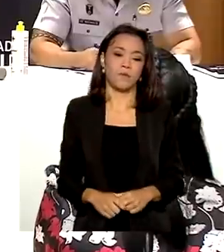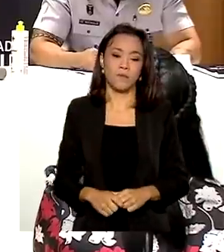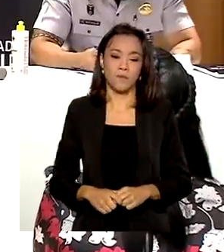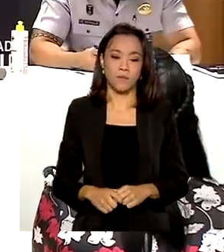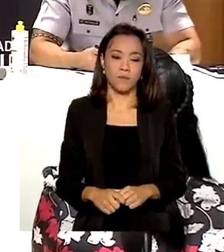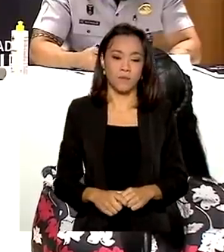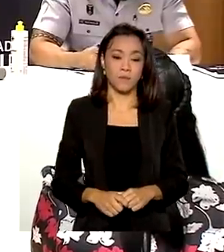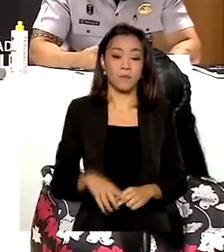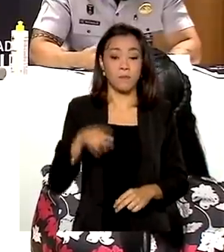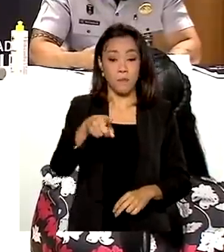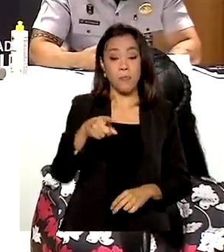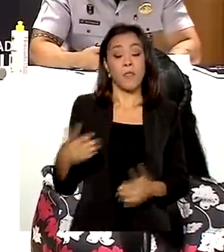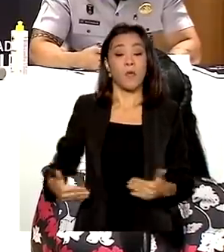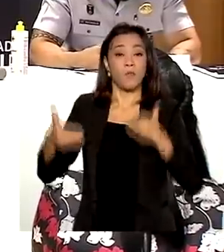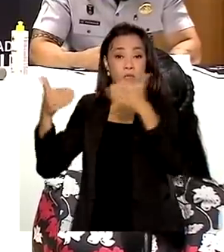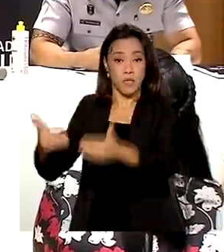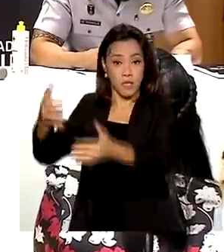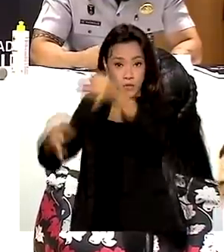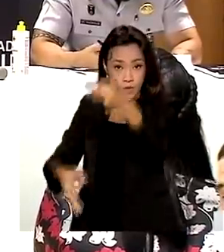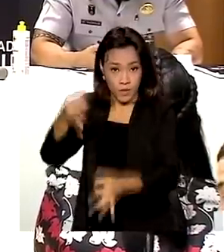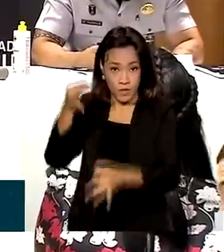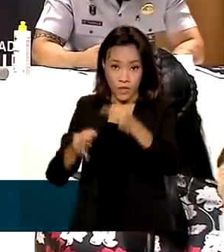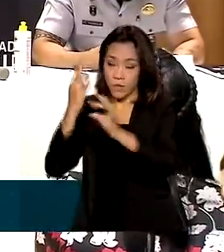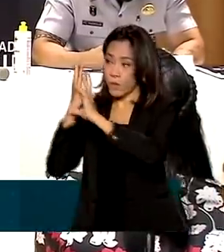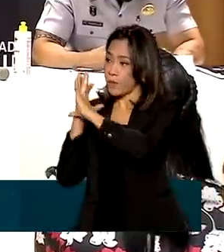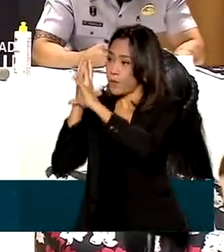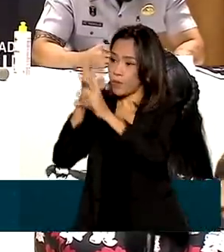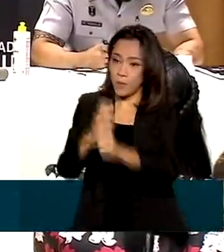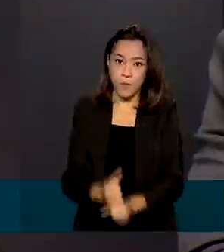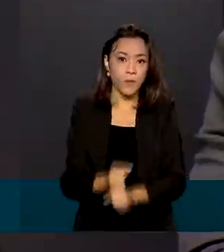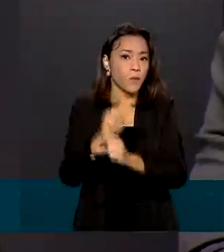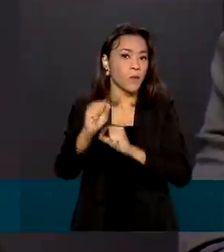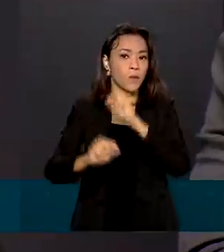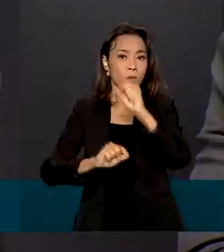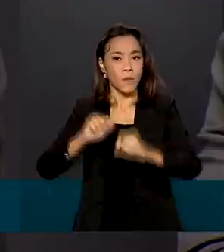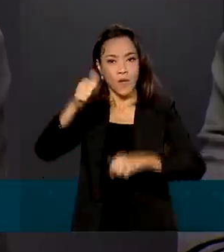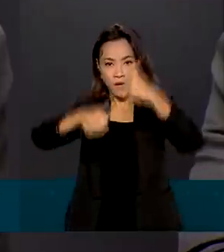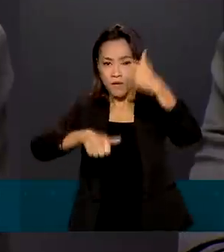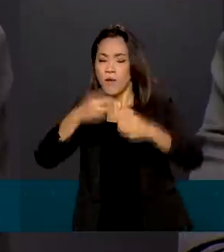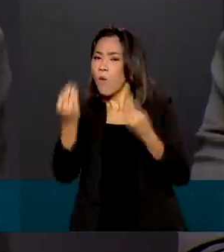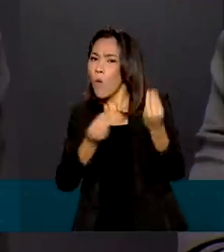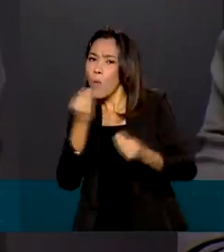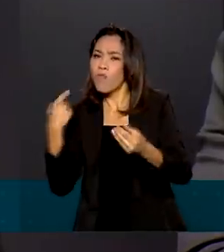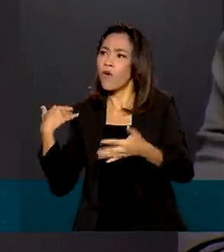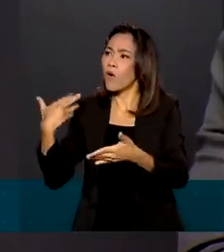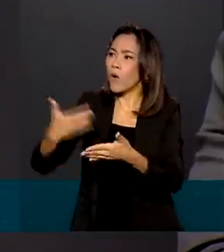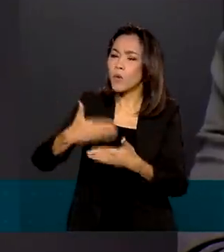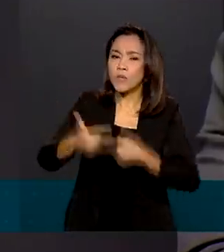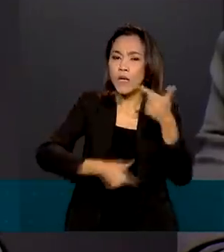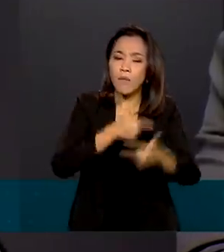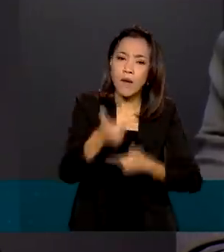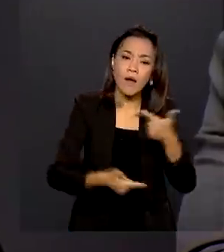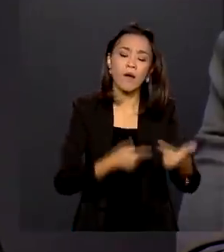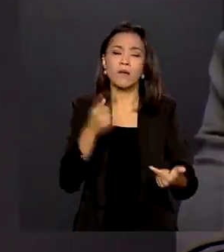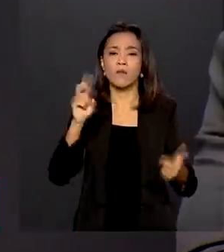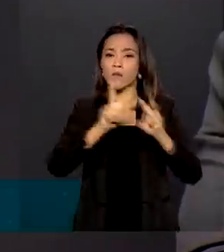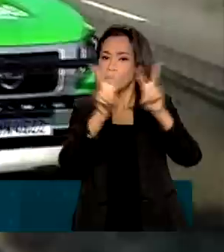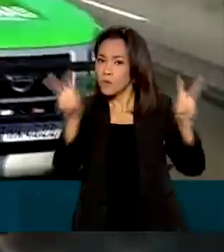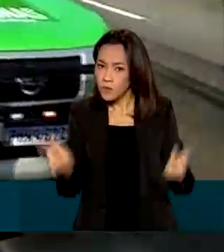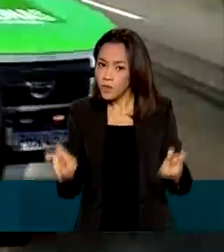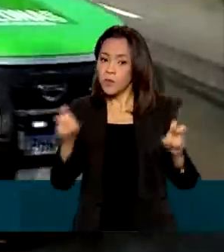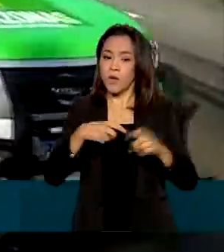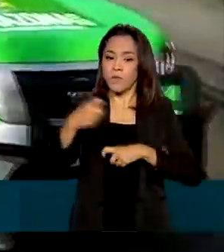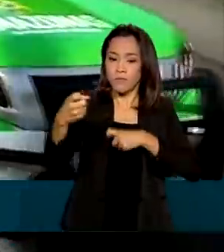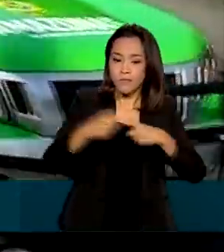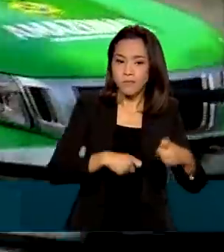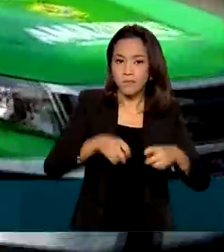O Ministério da Justiça apresentou balanço de ações integradas no combate à exploração sexual de crianças e adolescentes.